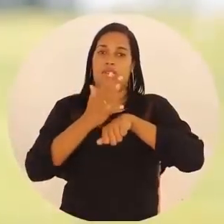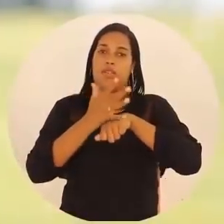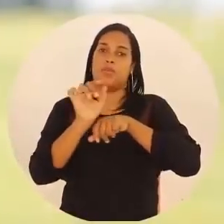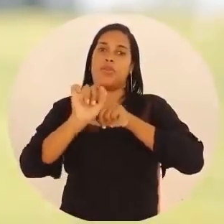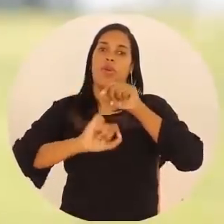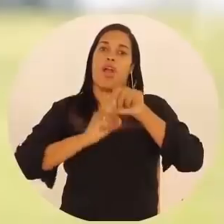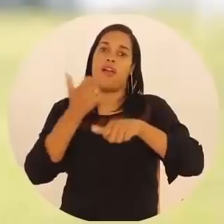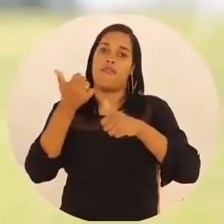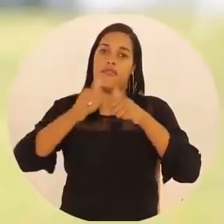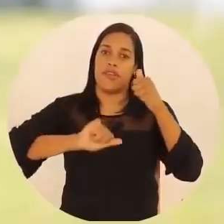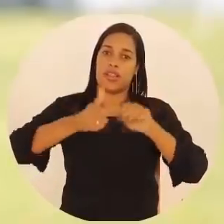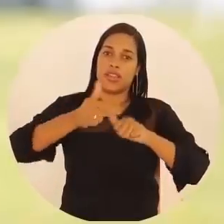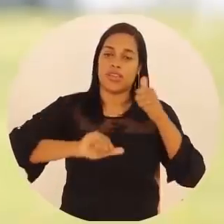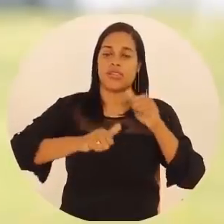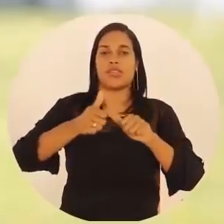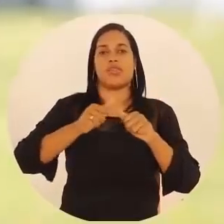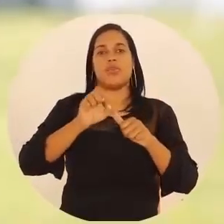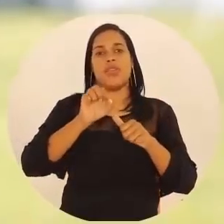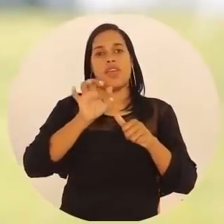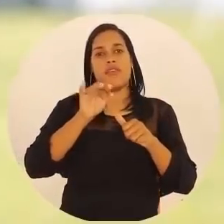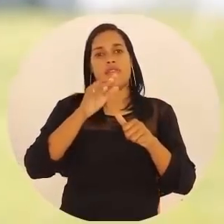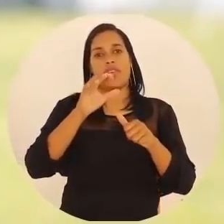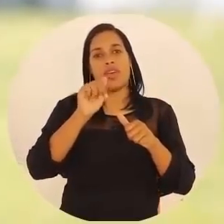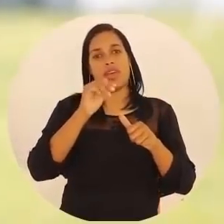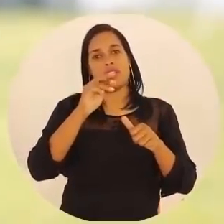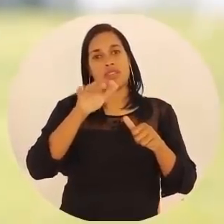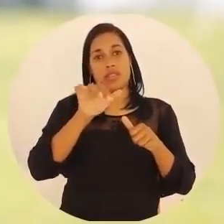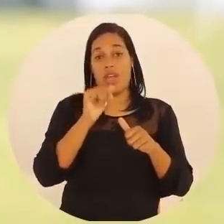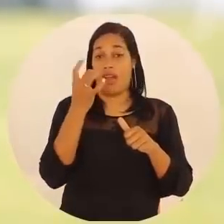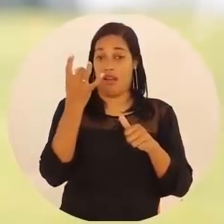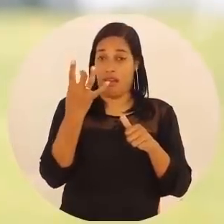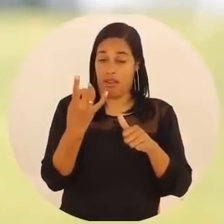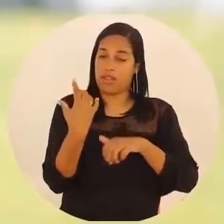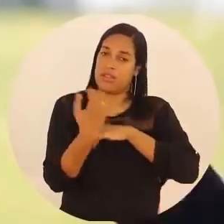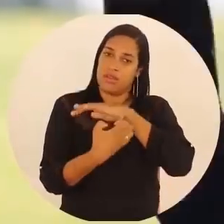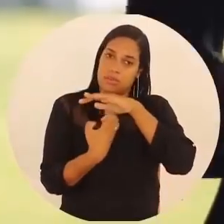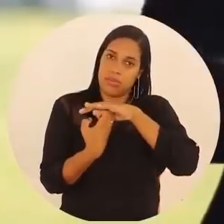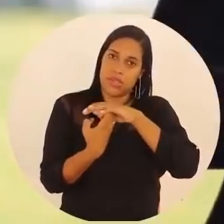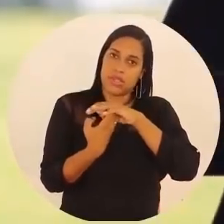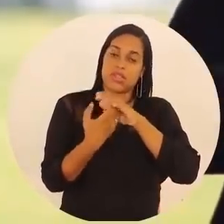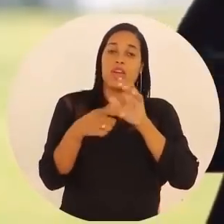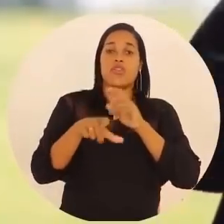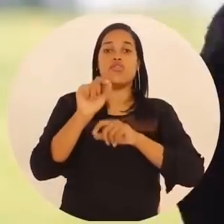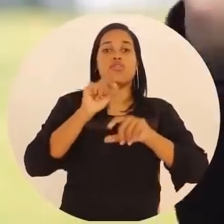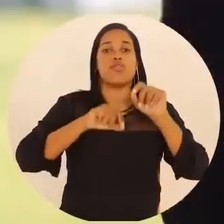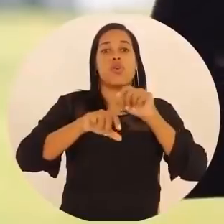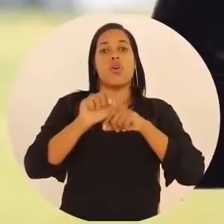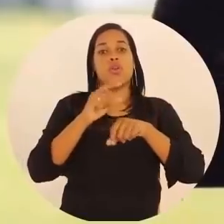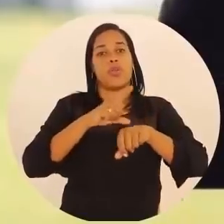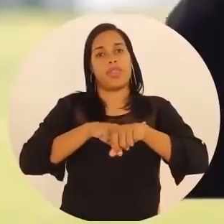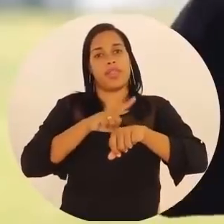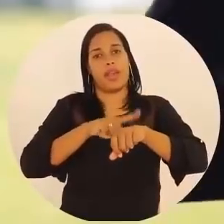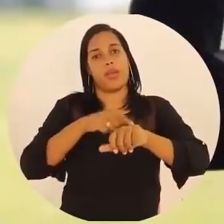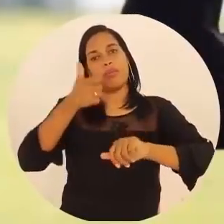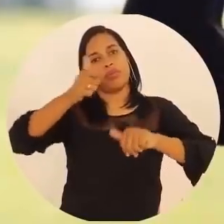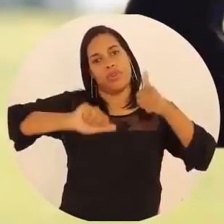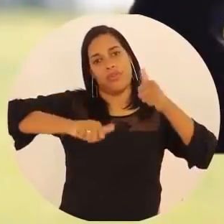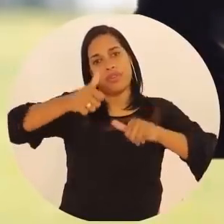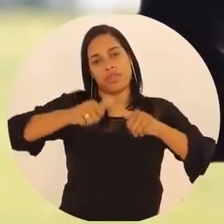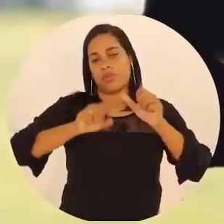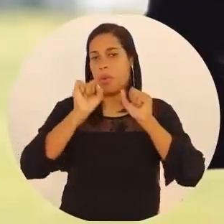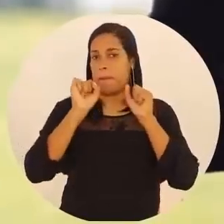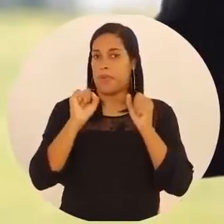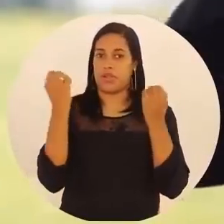que é a avaliação de eficácia. E aí, cada empresa determina o período de aplicação dessa avaliação. Pode ser uma prova,